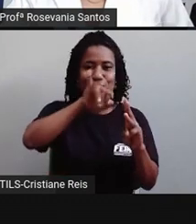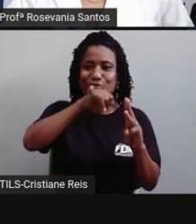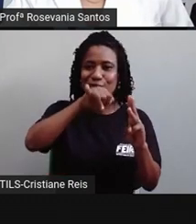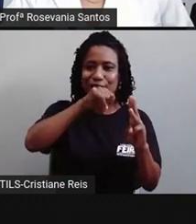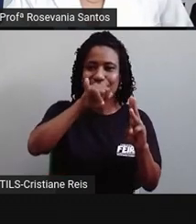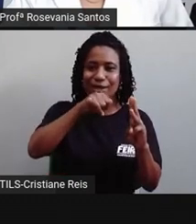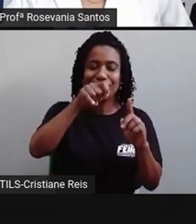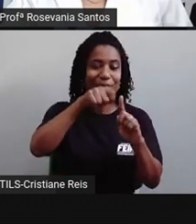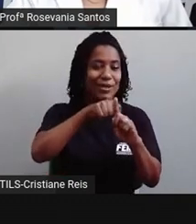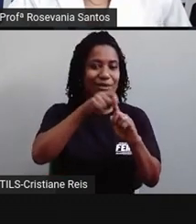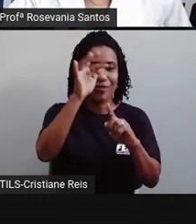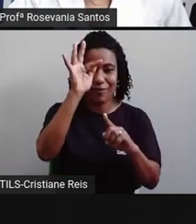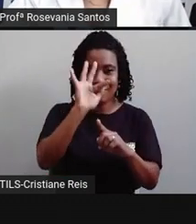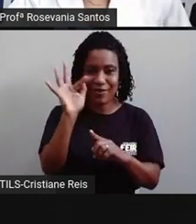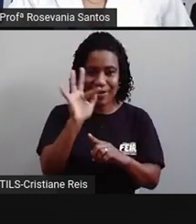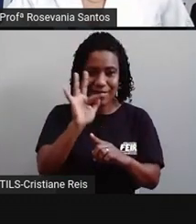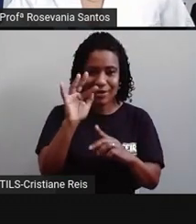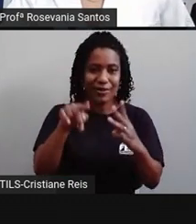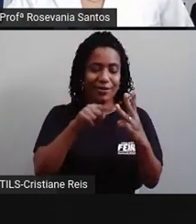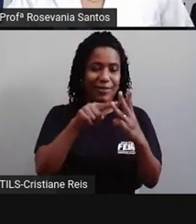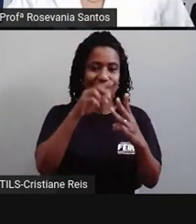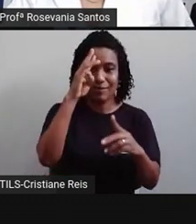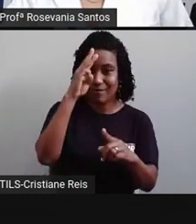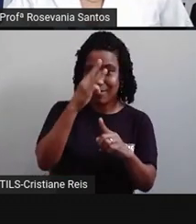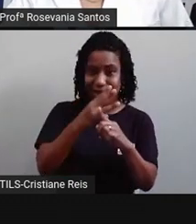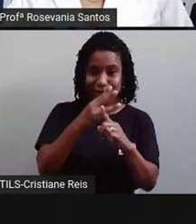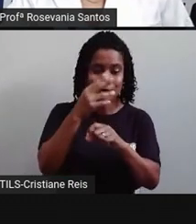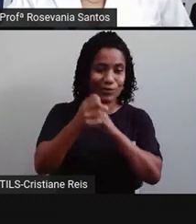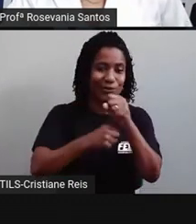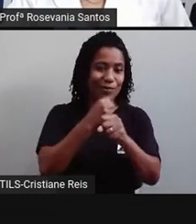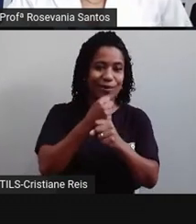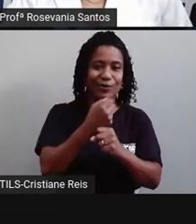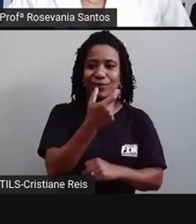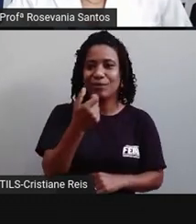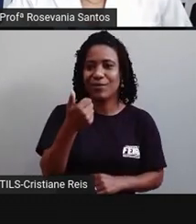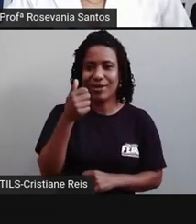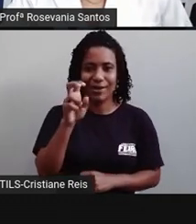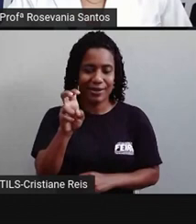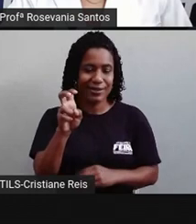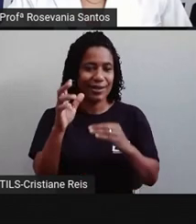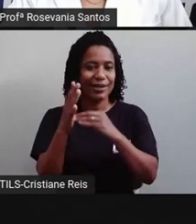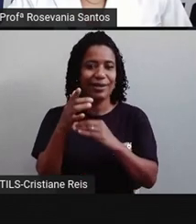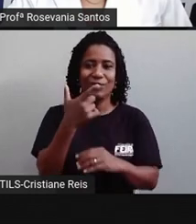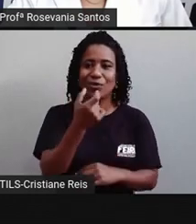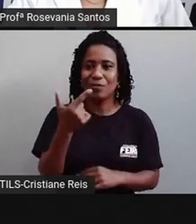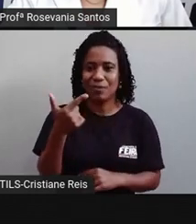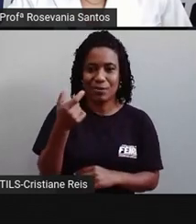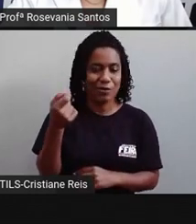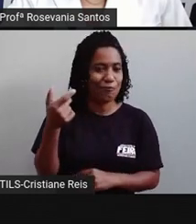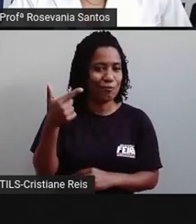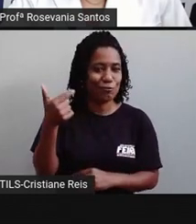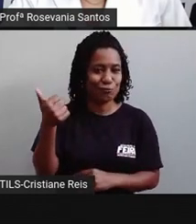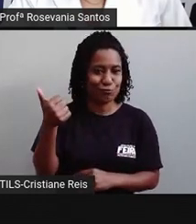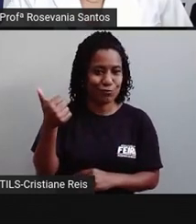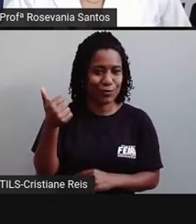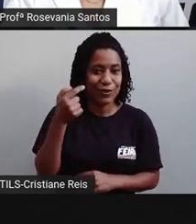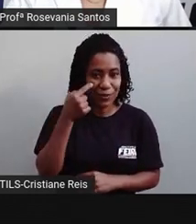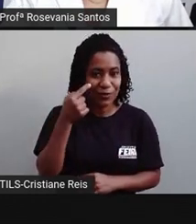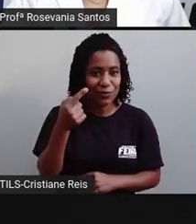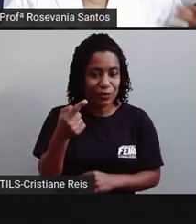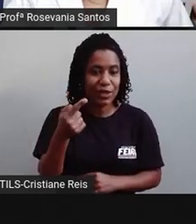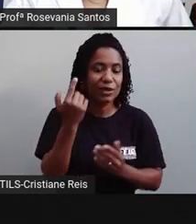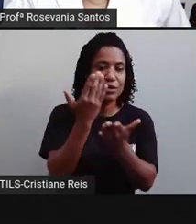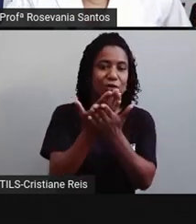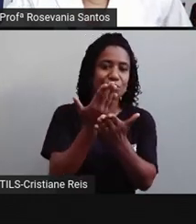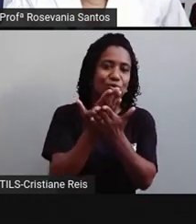é exatamente de 2015 a 2021. Então, sempre foi estudado de cada ano desse aí, foram